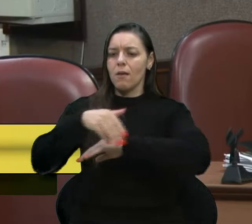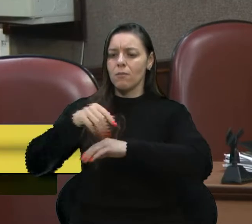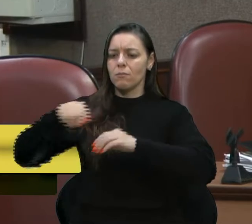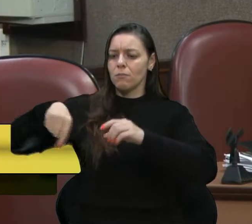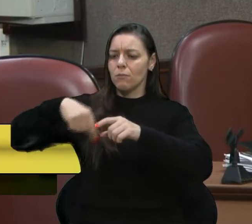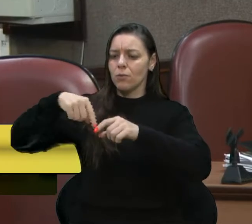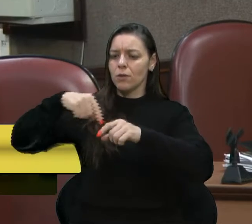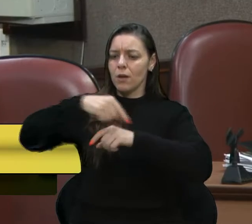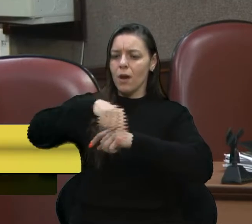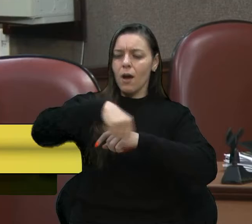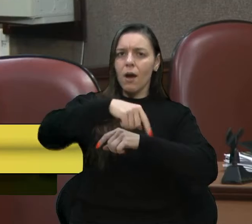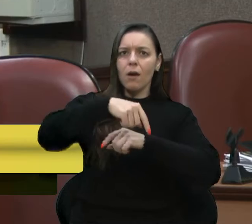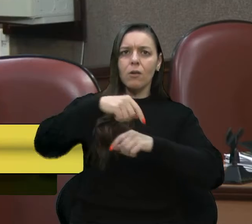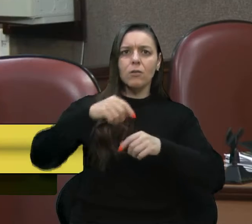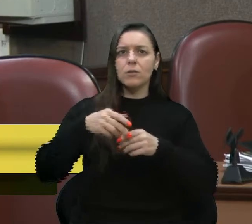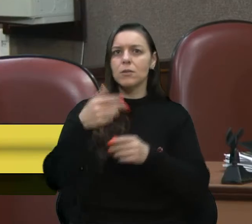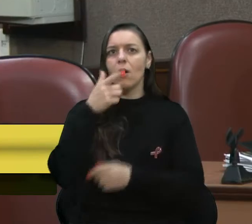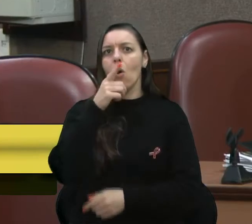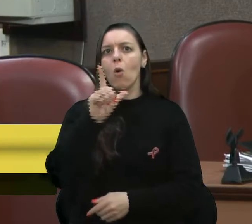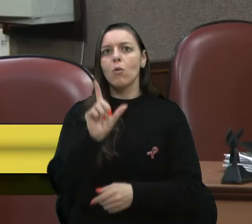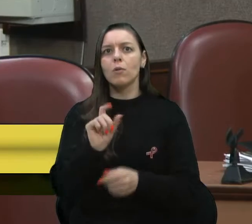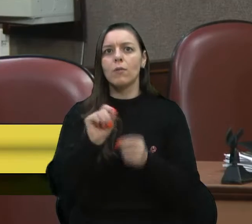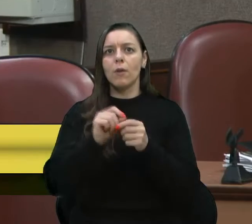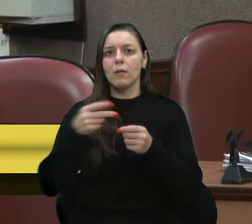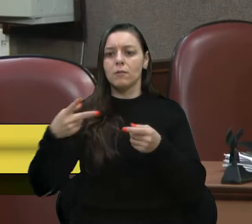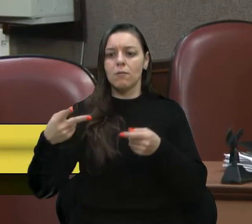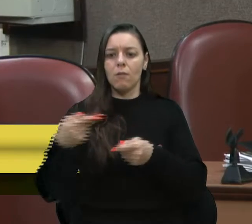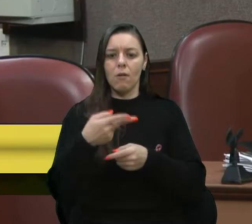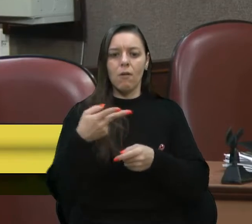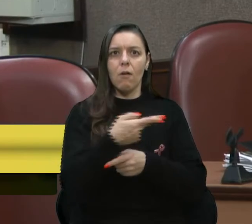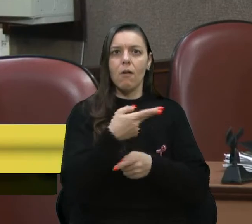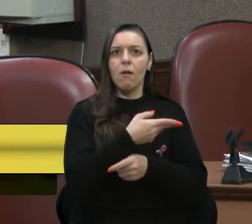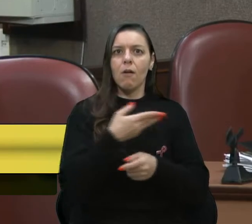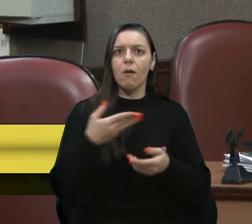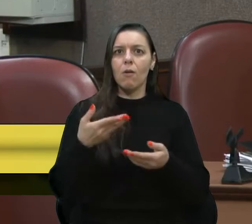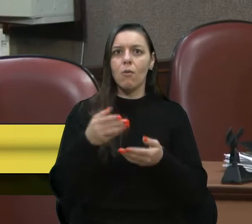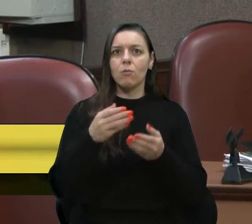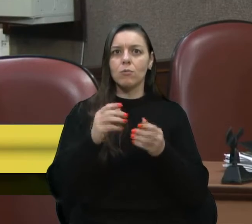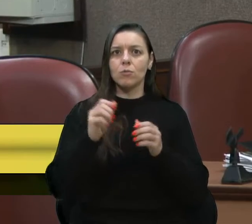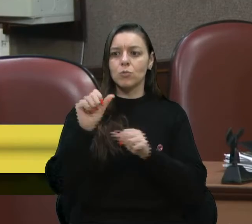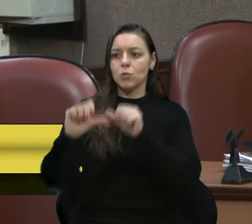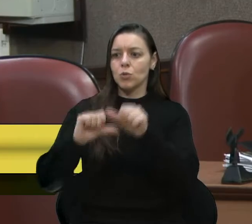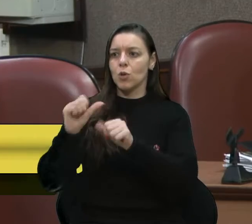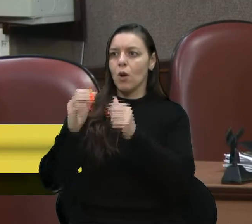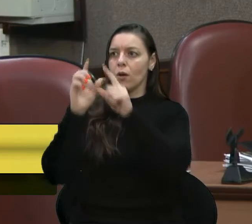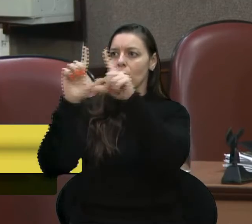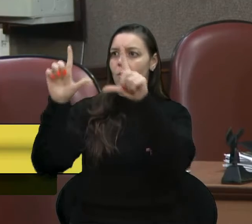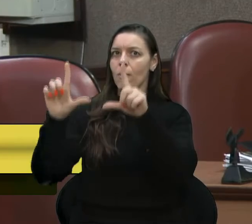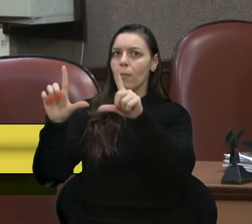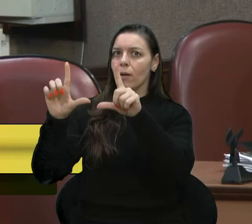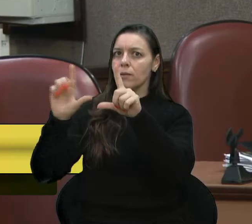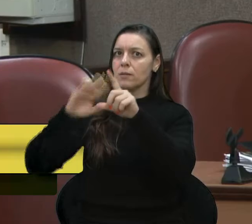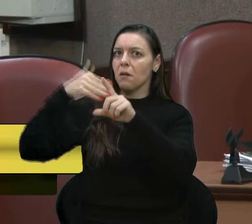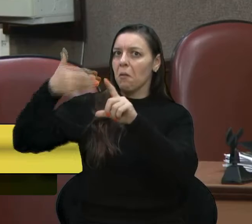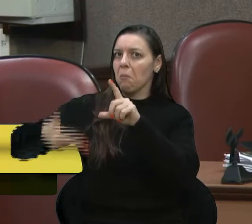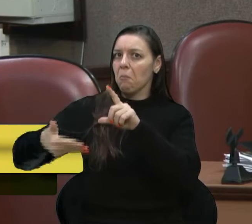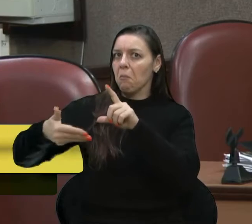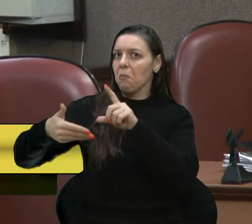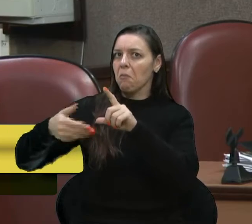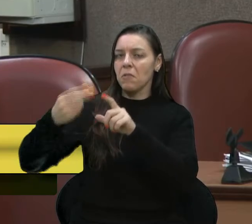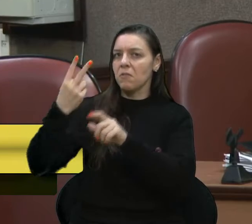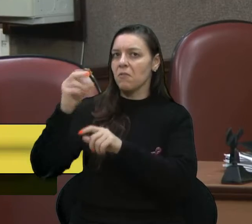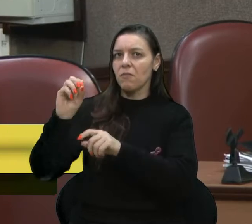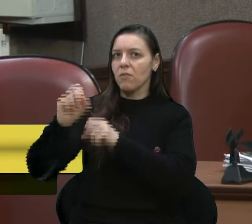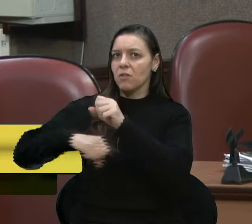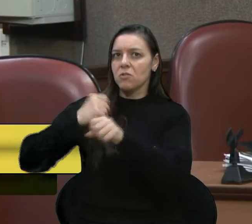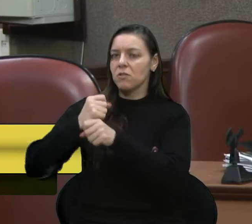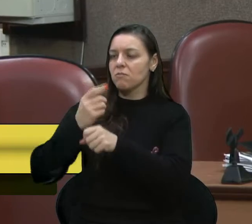Não conseguem sequer roçar, sequer trocar uma placa, que se cai uma placa vai ficar lá 20 anos, que eles não